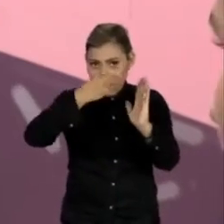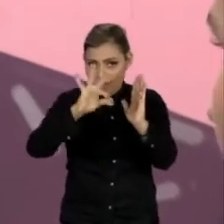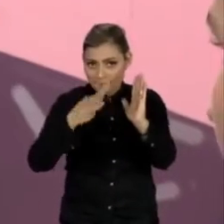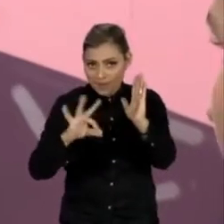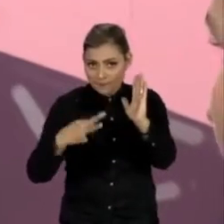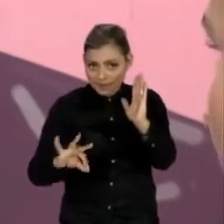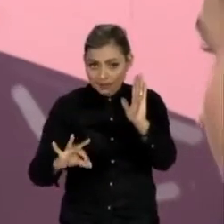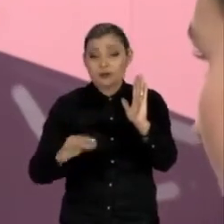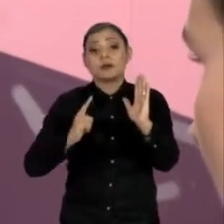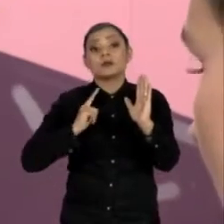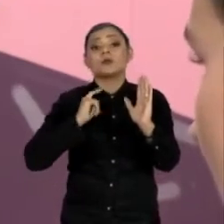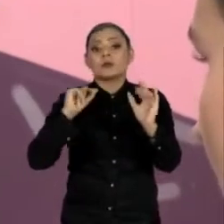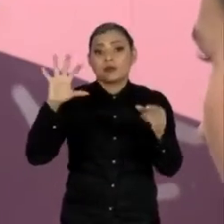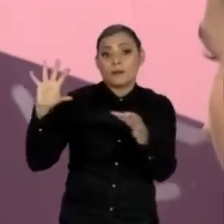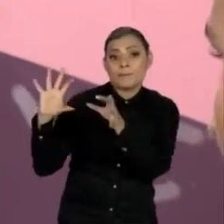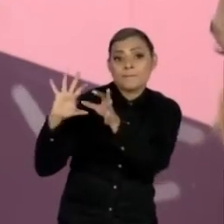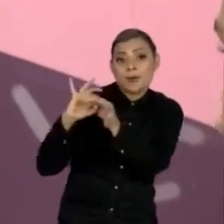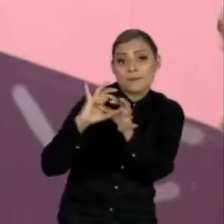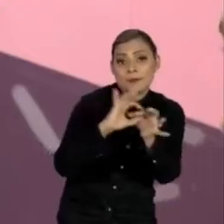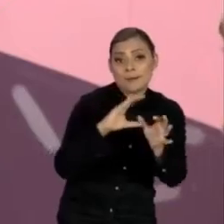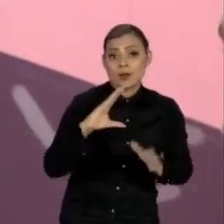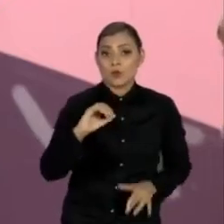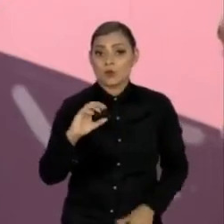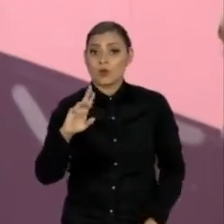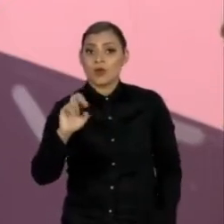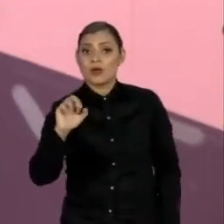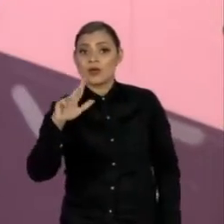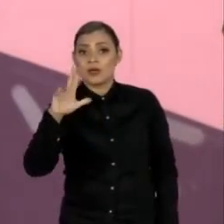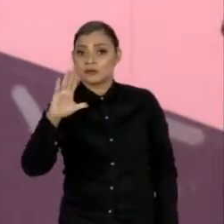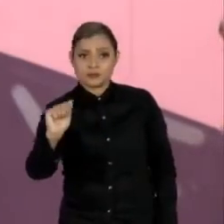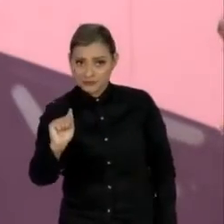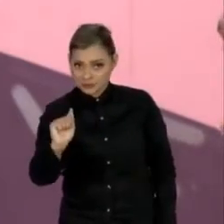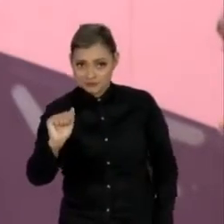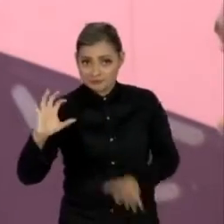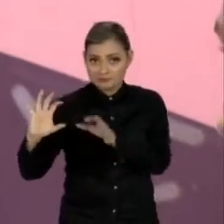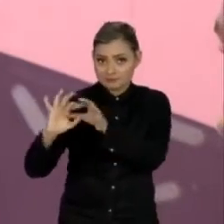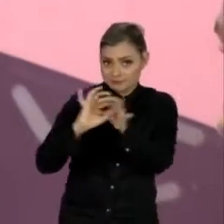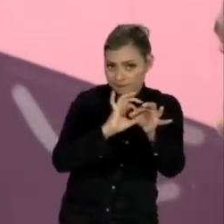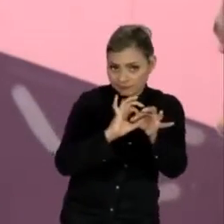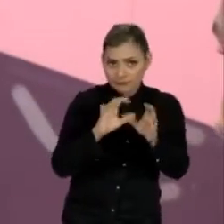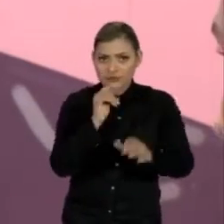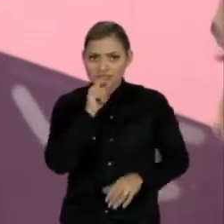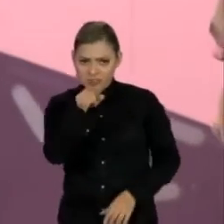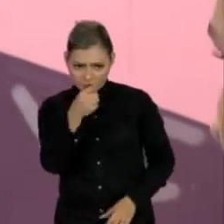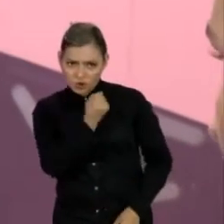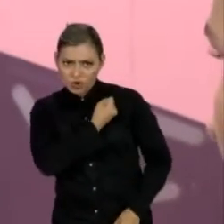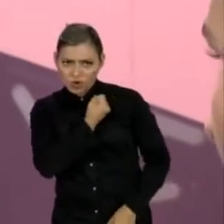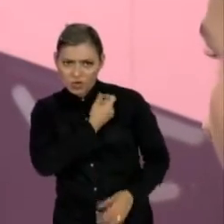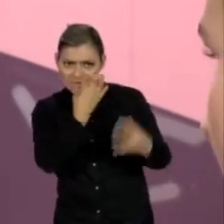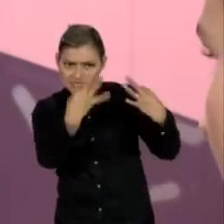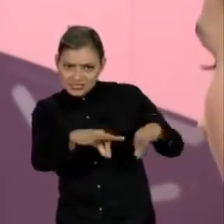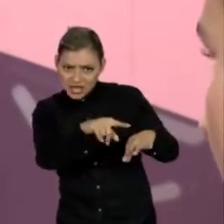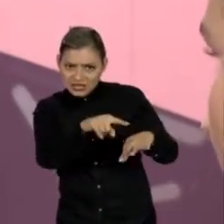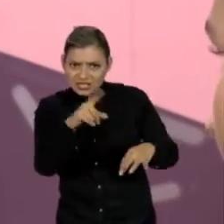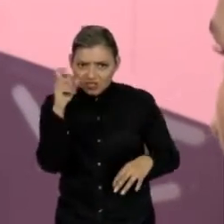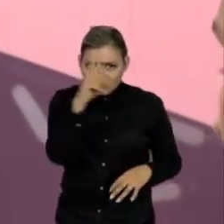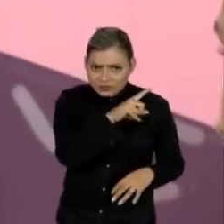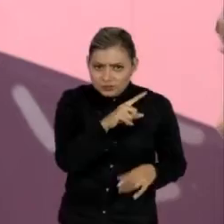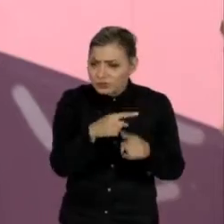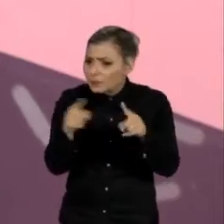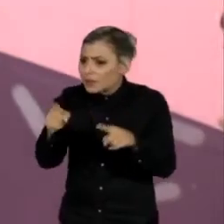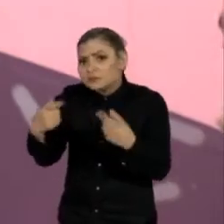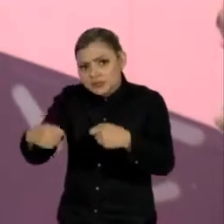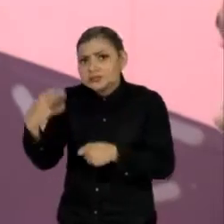ao item vai cobrar coerência do candidato. O que é coerência? Não é possível acertar as questões difíceis antes de